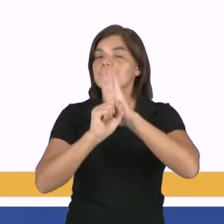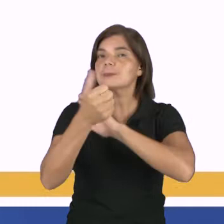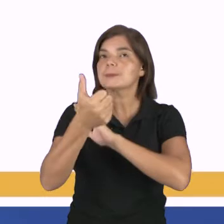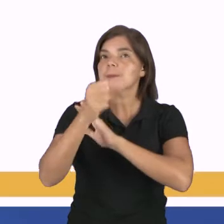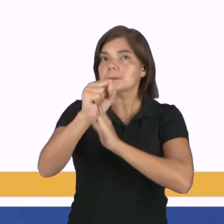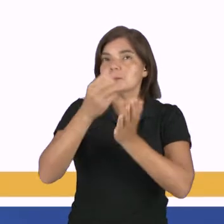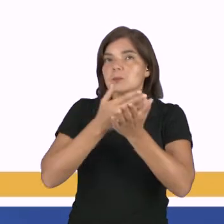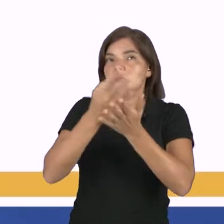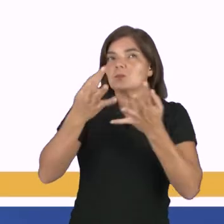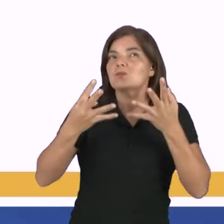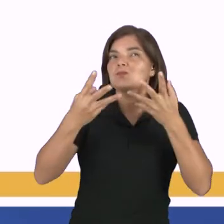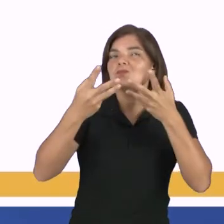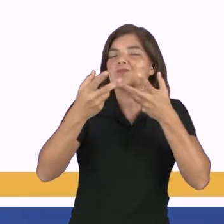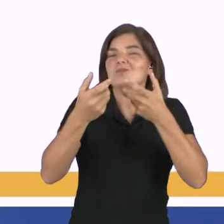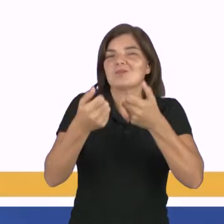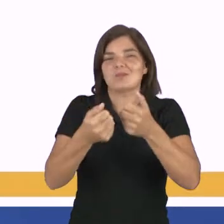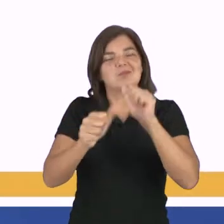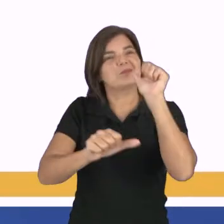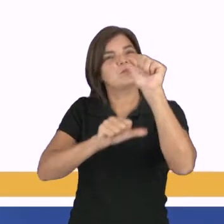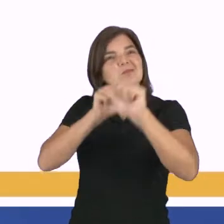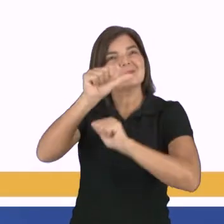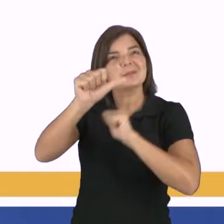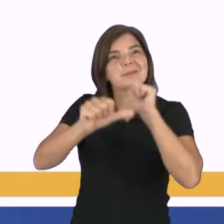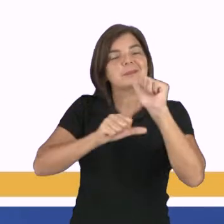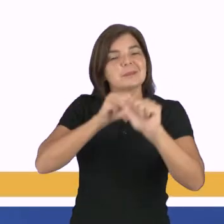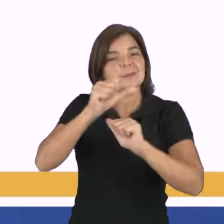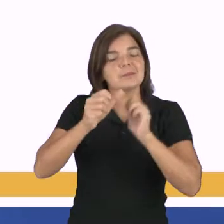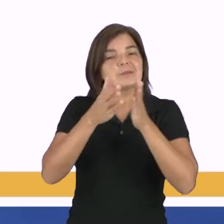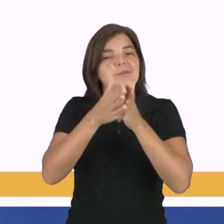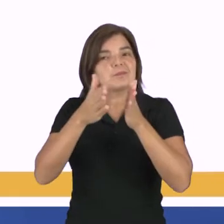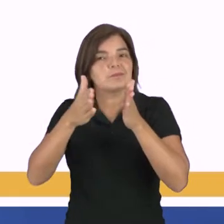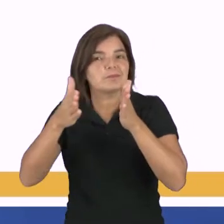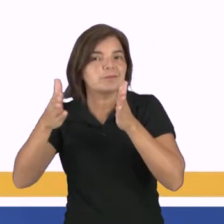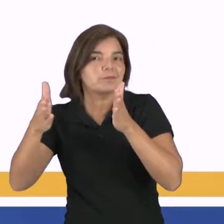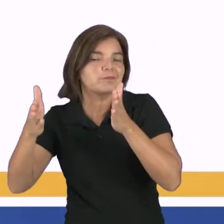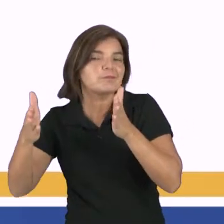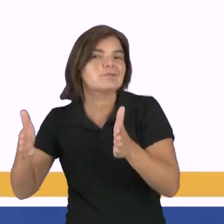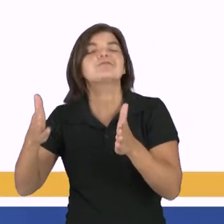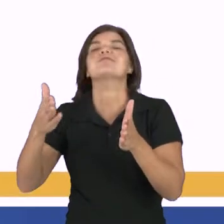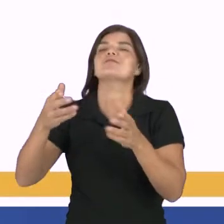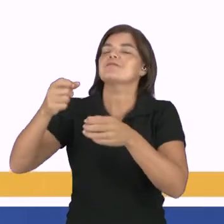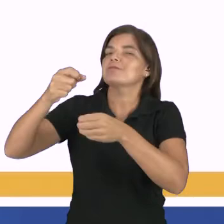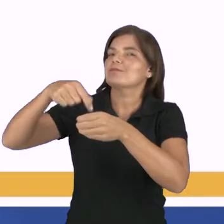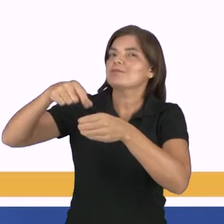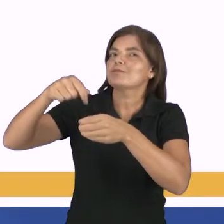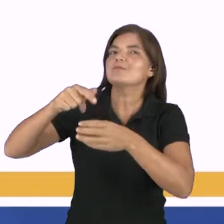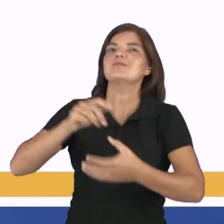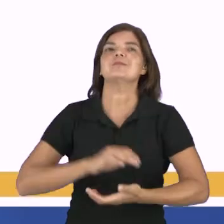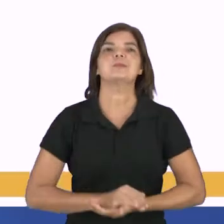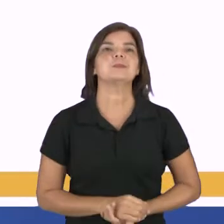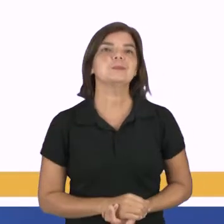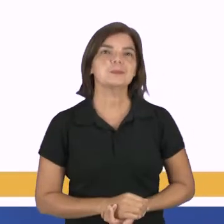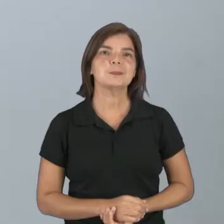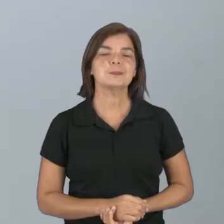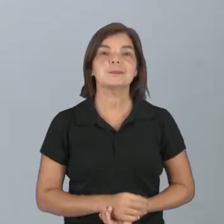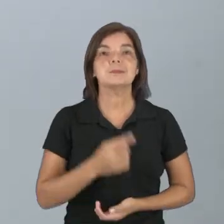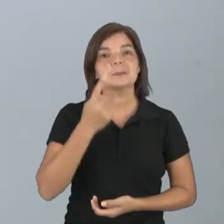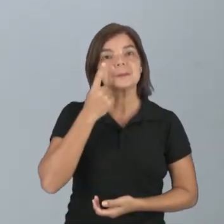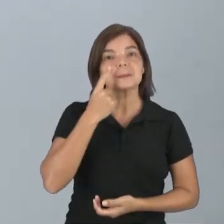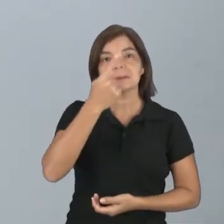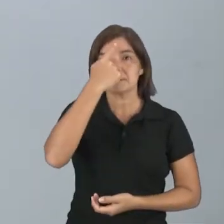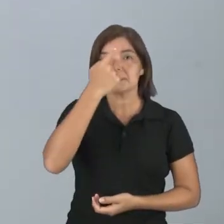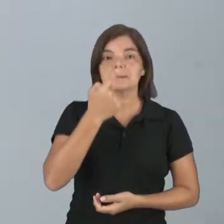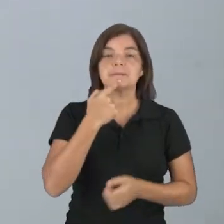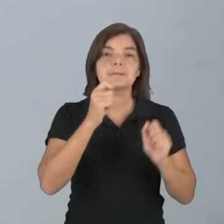onde começou tudo, provocaram profundas transformações no processo produtivo. Olha essa